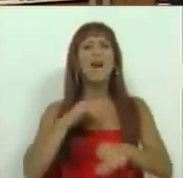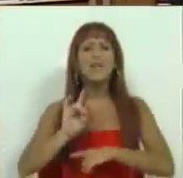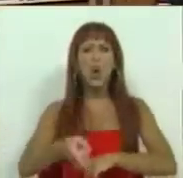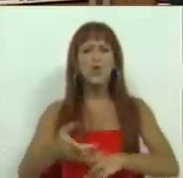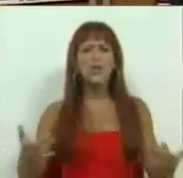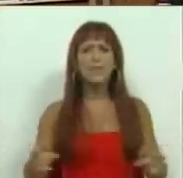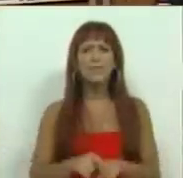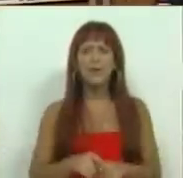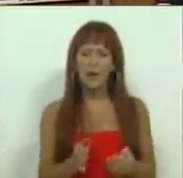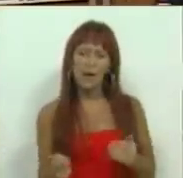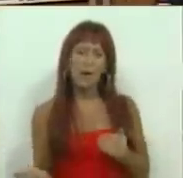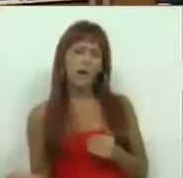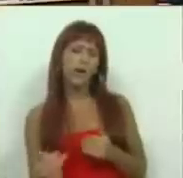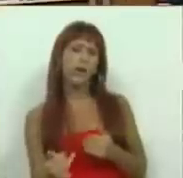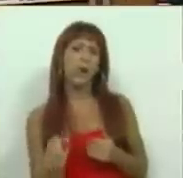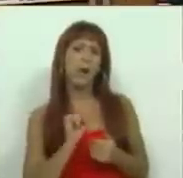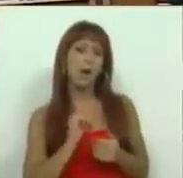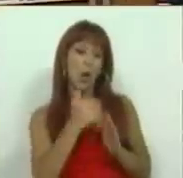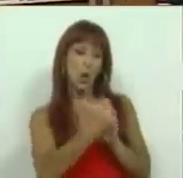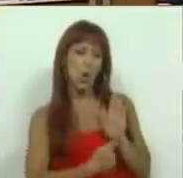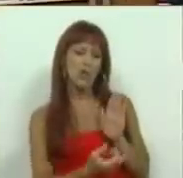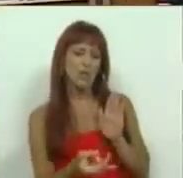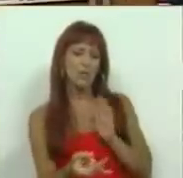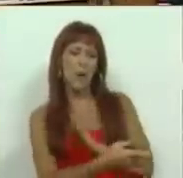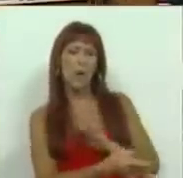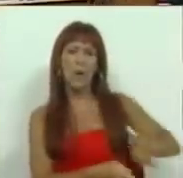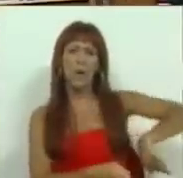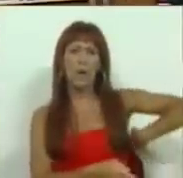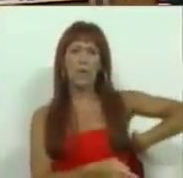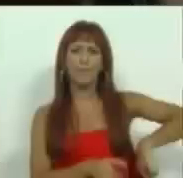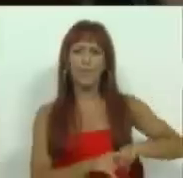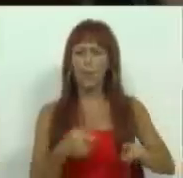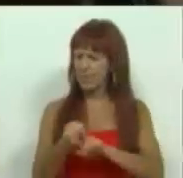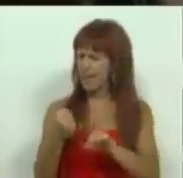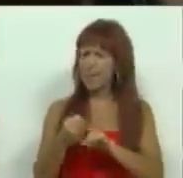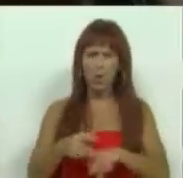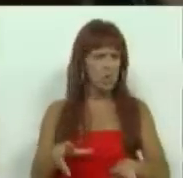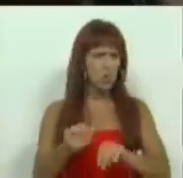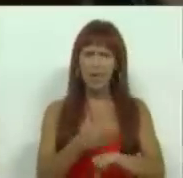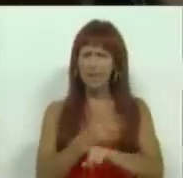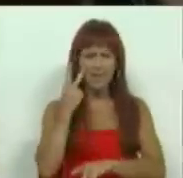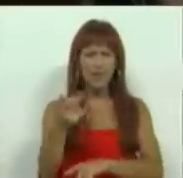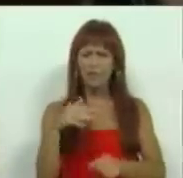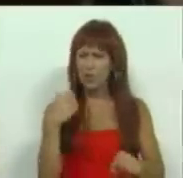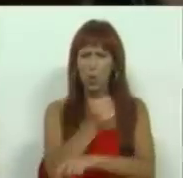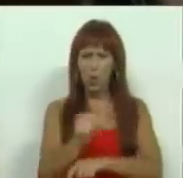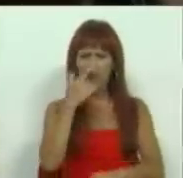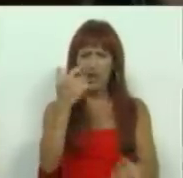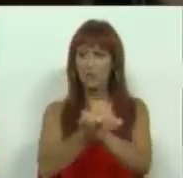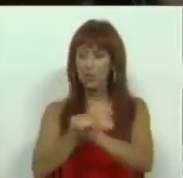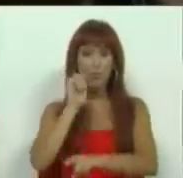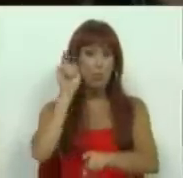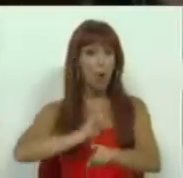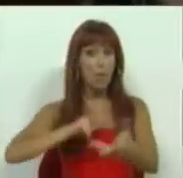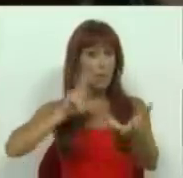é contornar a nossa Constituição provocando um ataque sem precedentes aos trabalhadores e